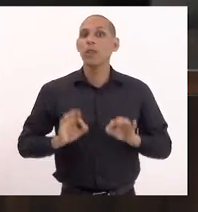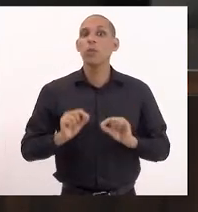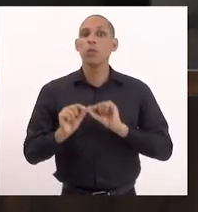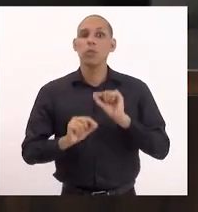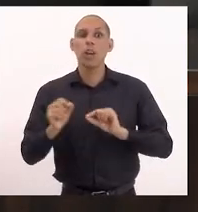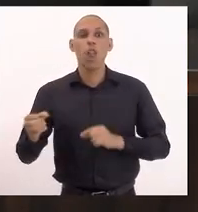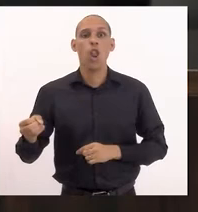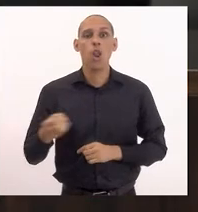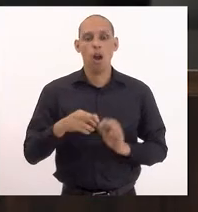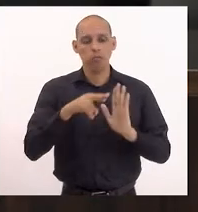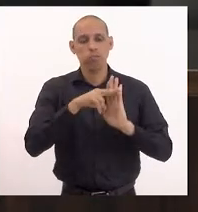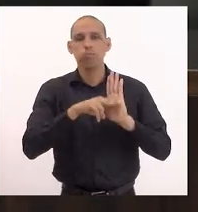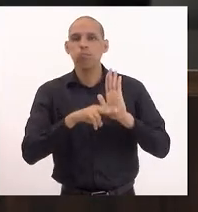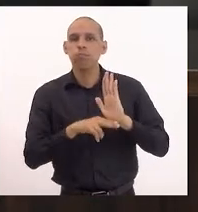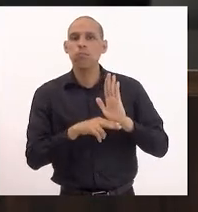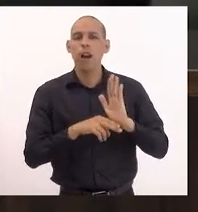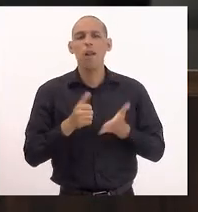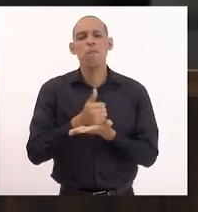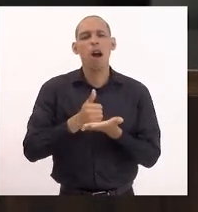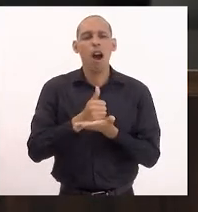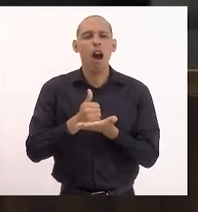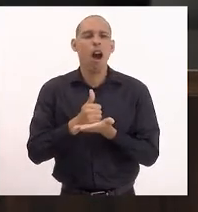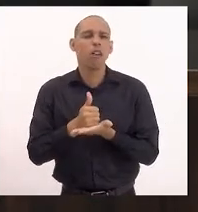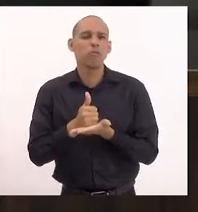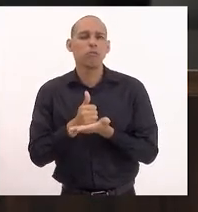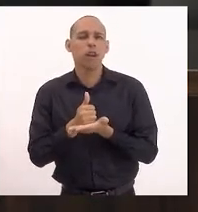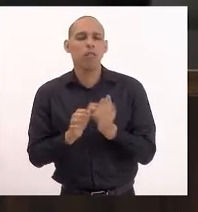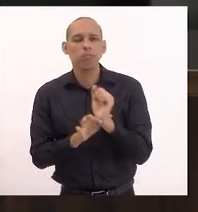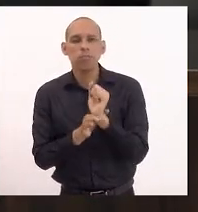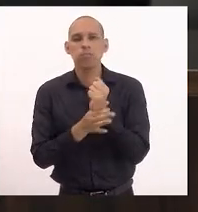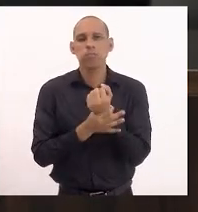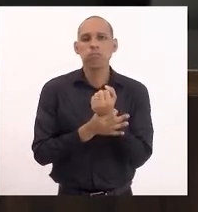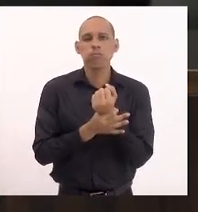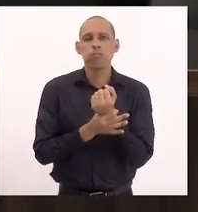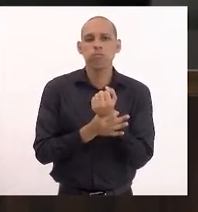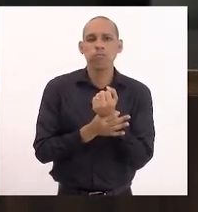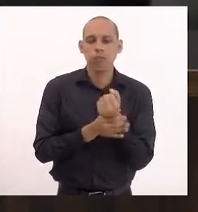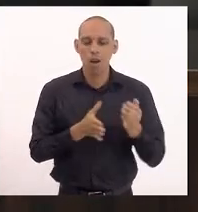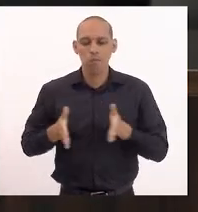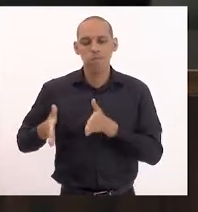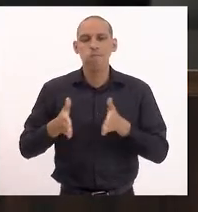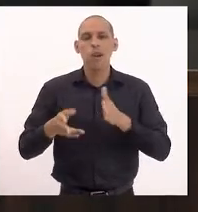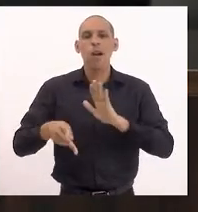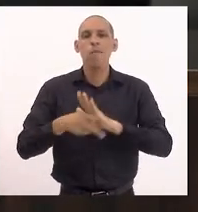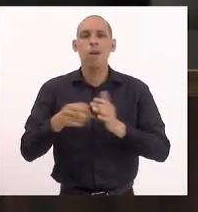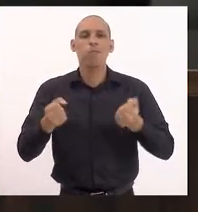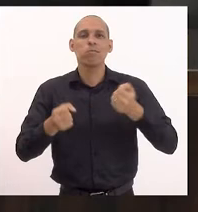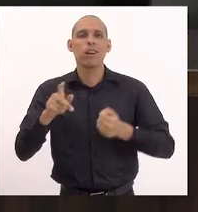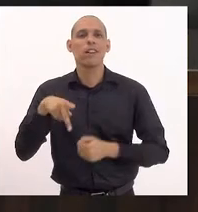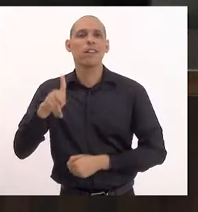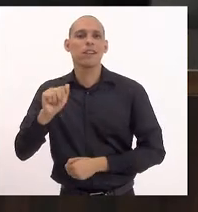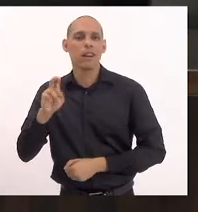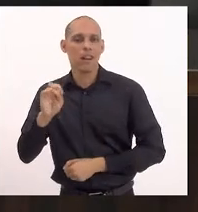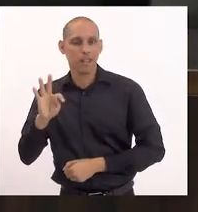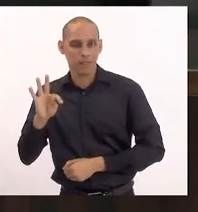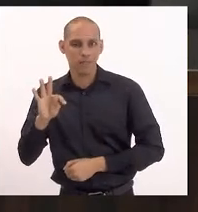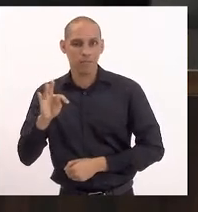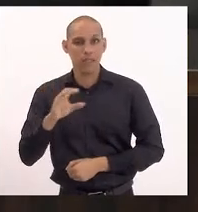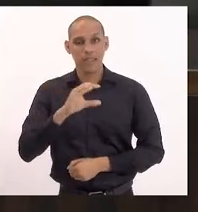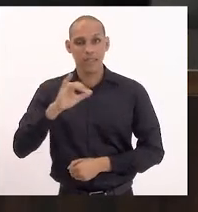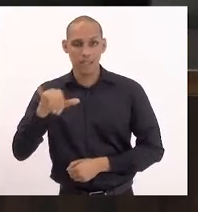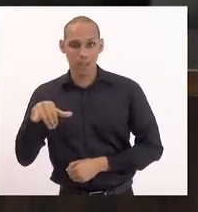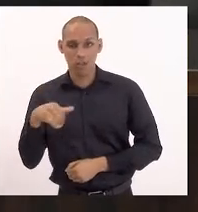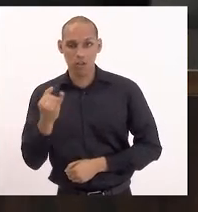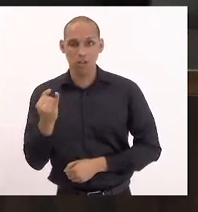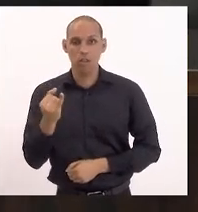novas normas básicas de segurança para funcionamento de pista de kart no Estado do Rio de Janeiro. Pareceres da Comissão de Constituição e Justiça pela